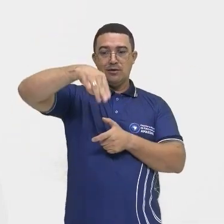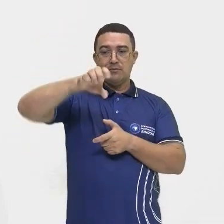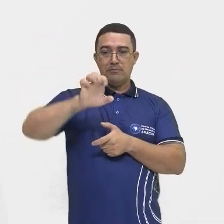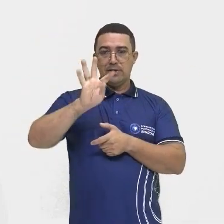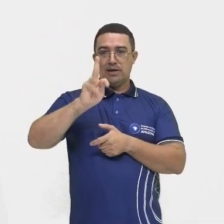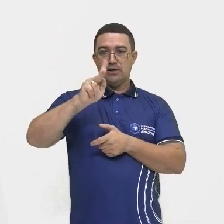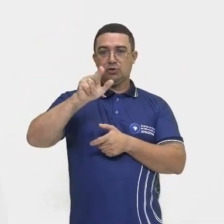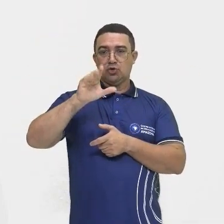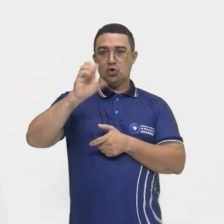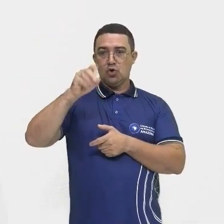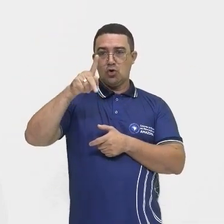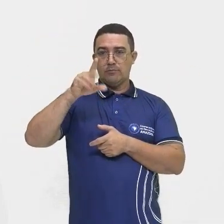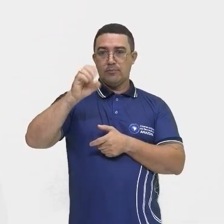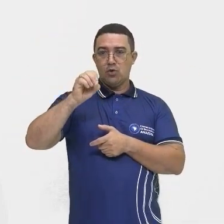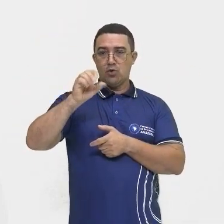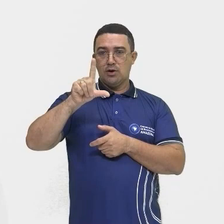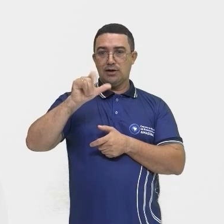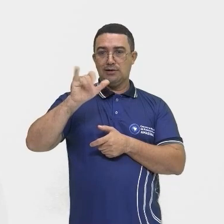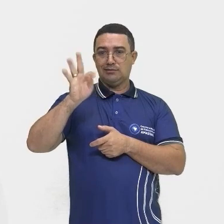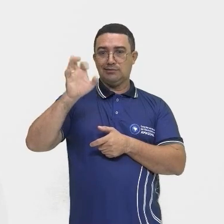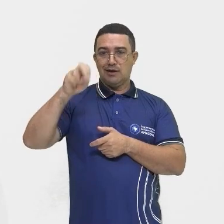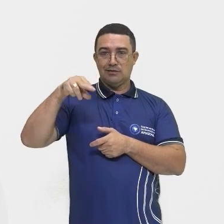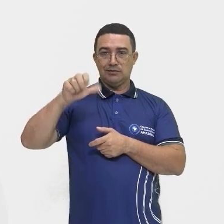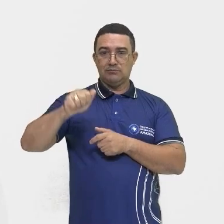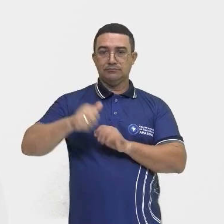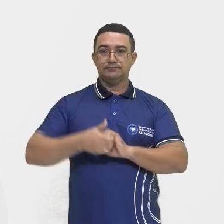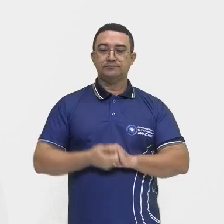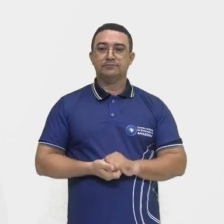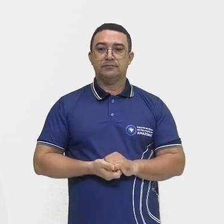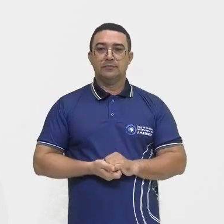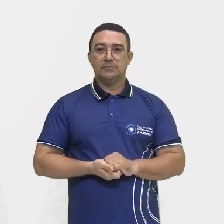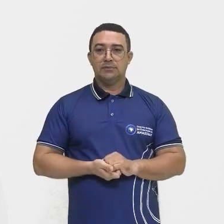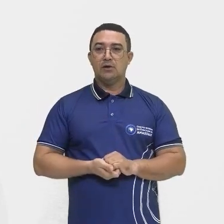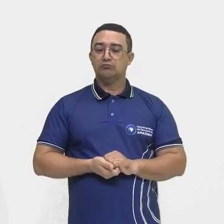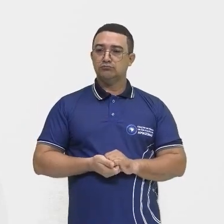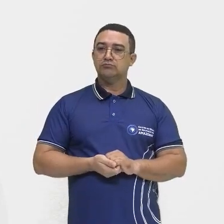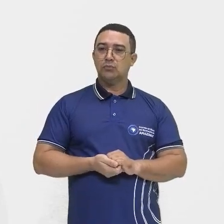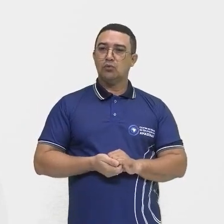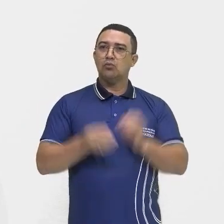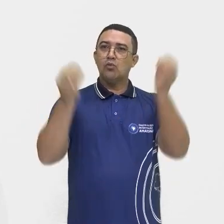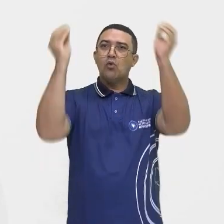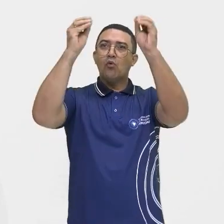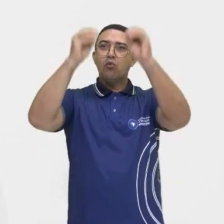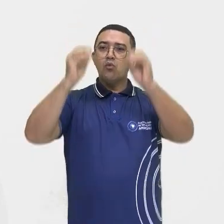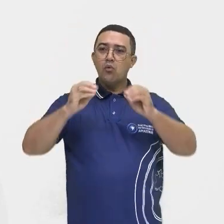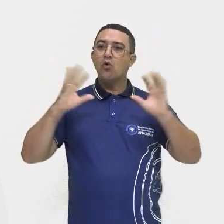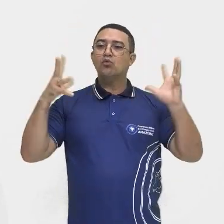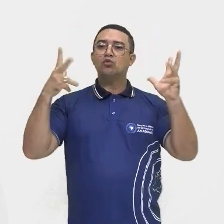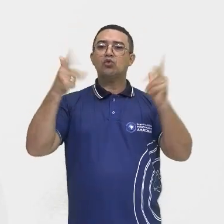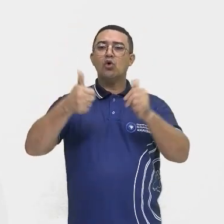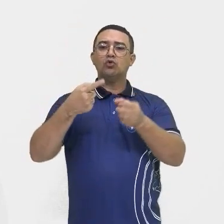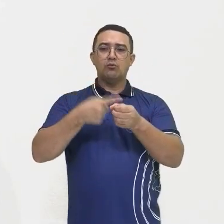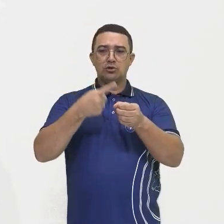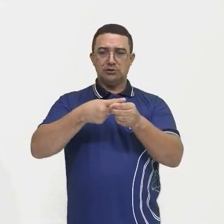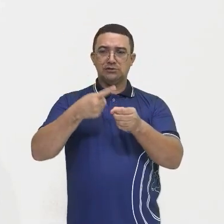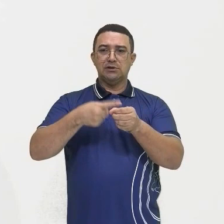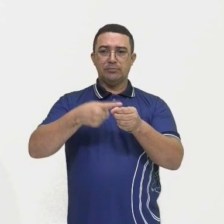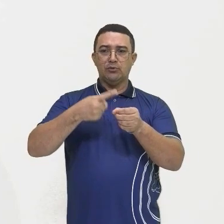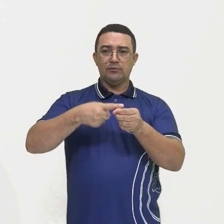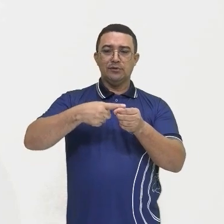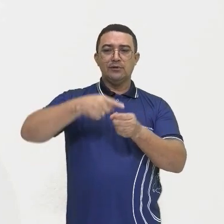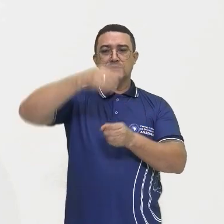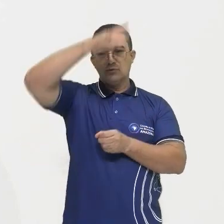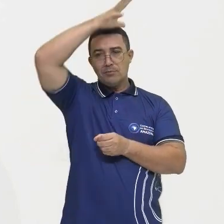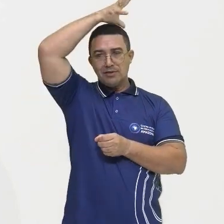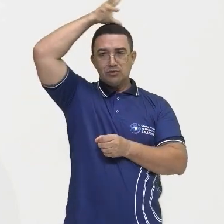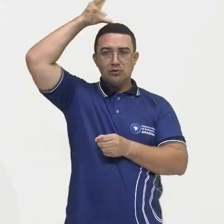milhões de habitantes. E aí eu coloquei em destaque todos os municípios que fazem parte aí para vocês no mapa, né?